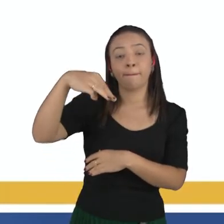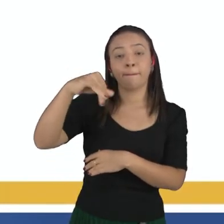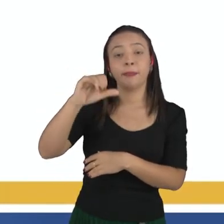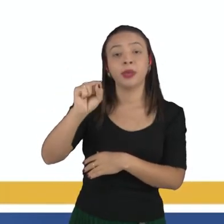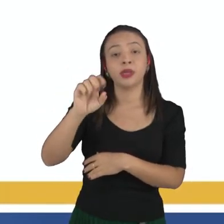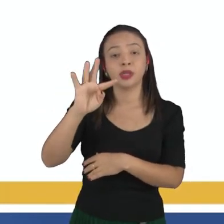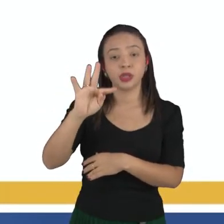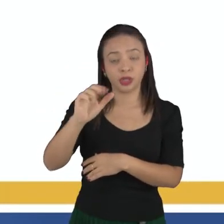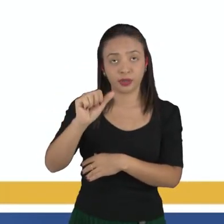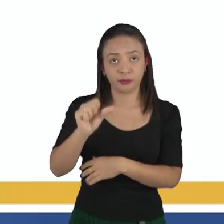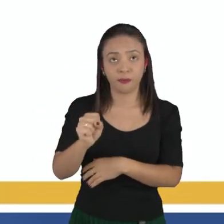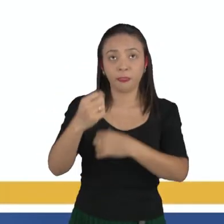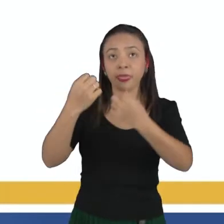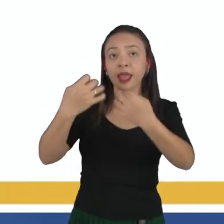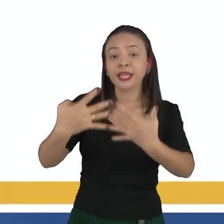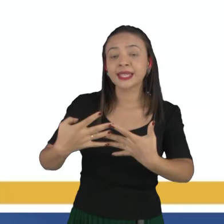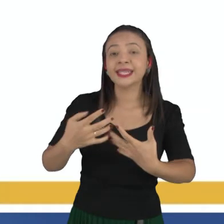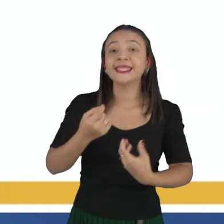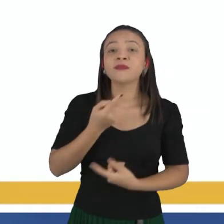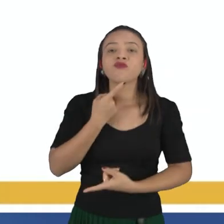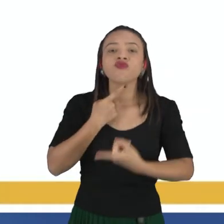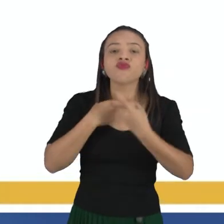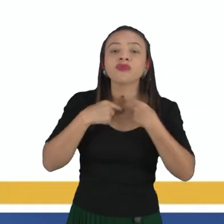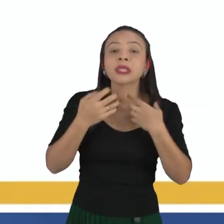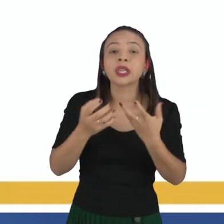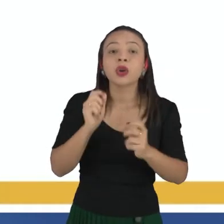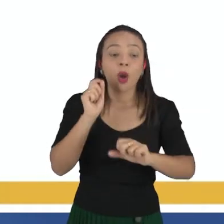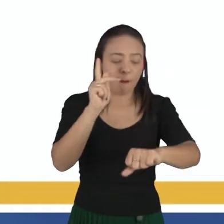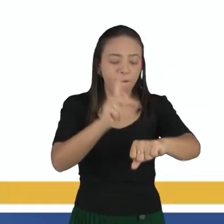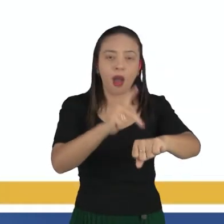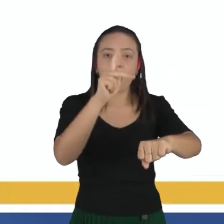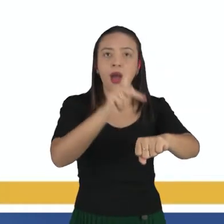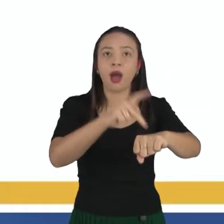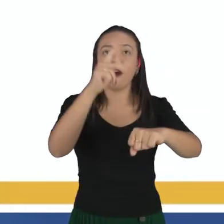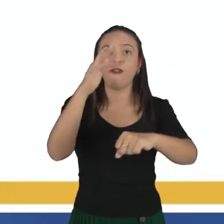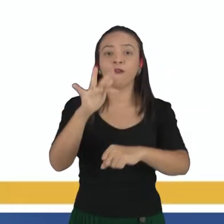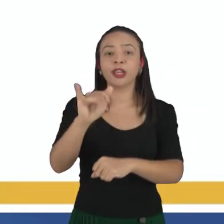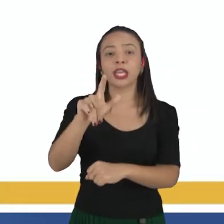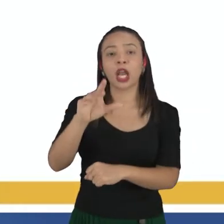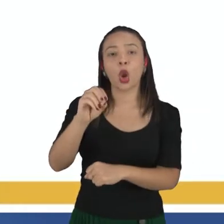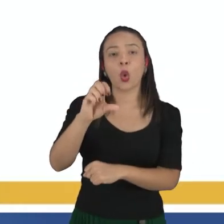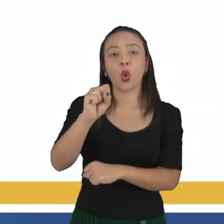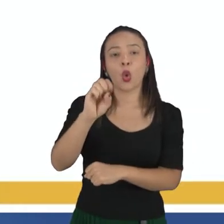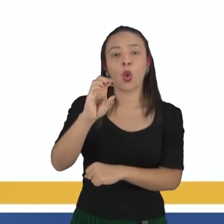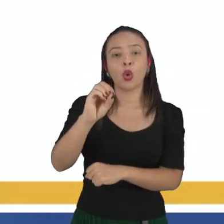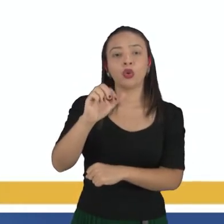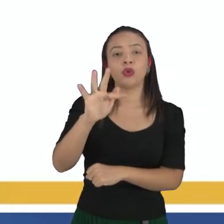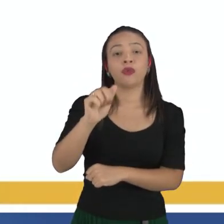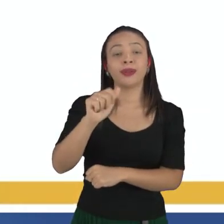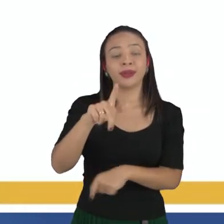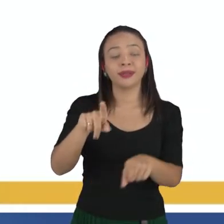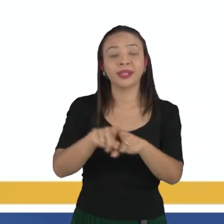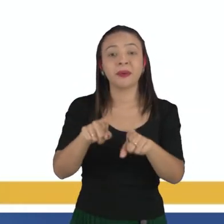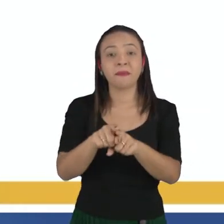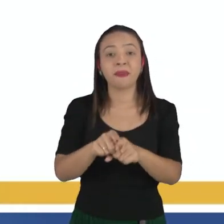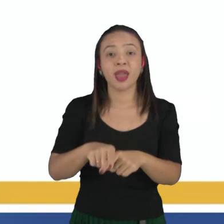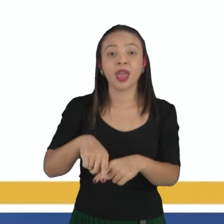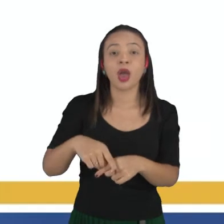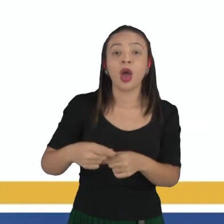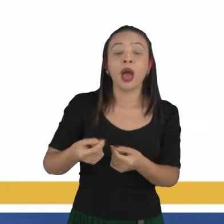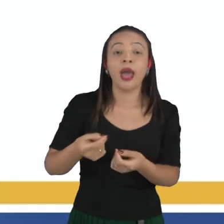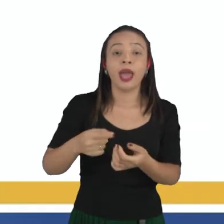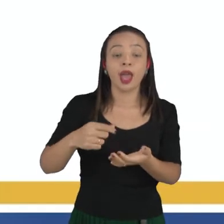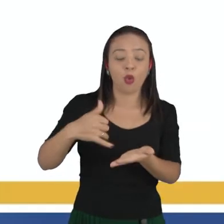química, eles contam que eles desejavam descobrir a pedra filosofal e que iriam também descobrir o elixir da longa vida.